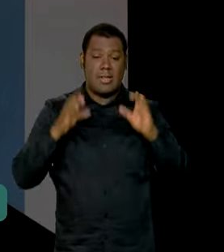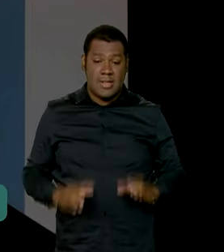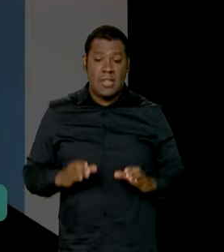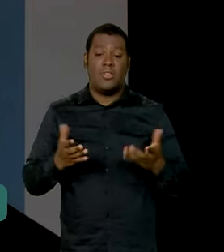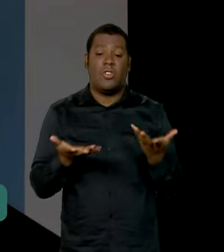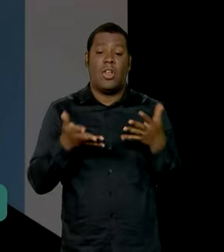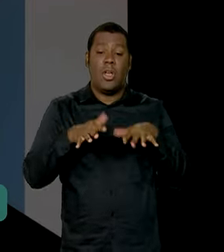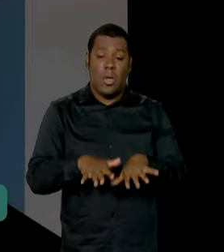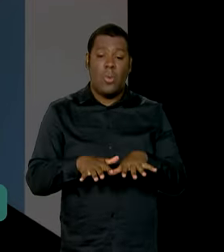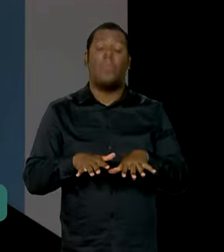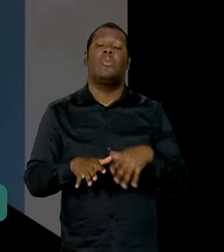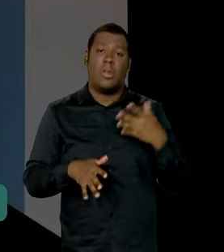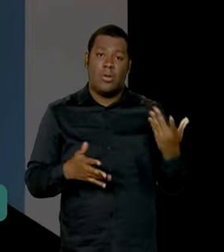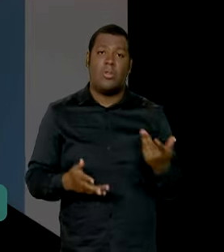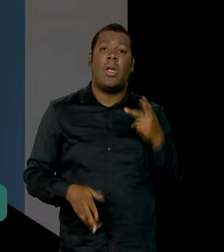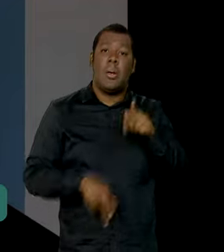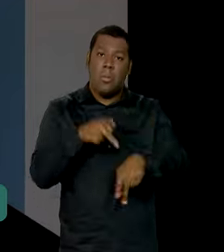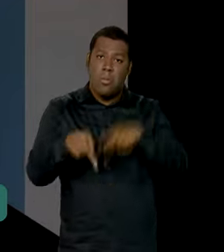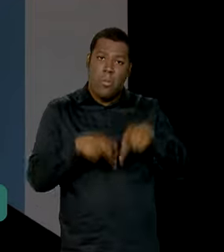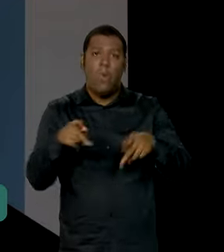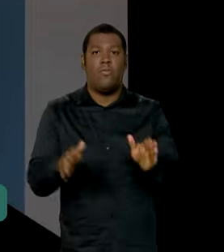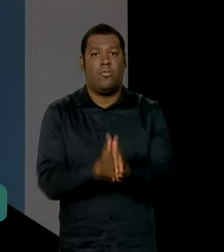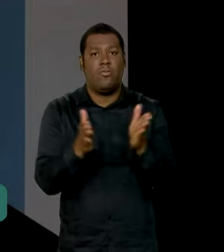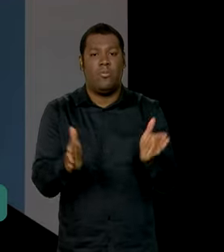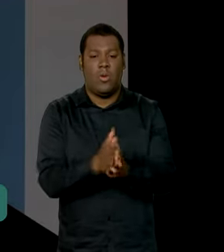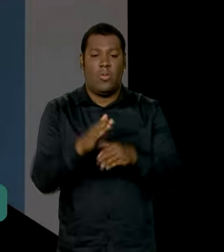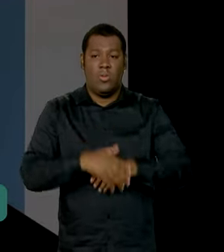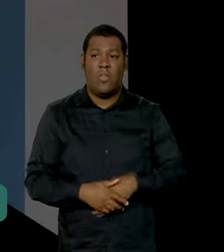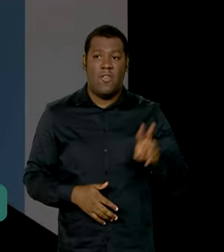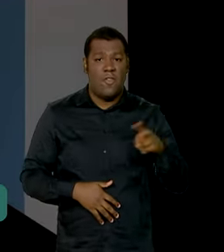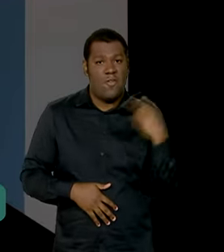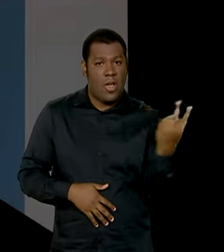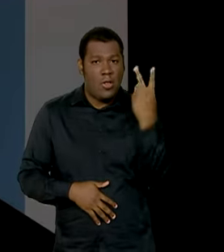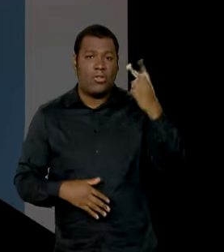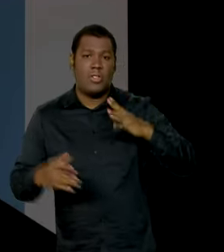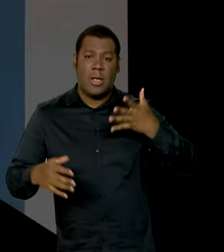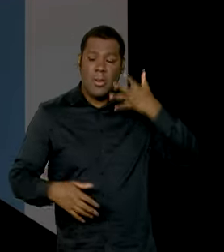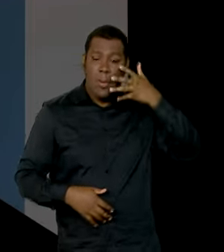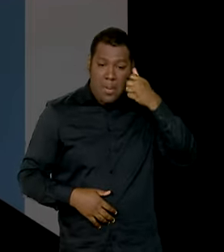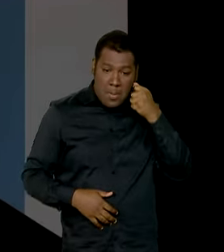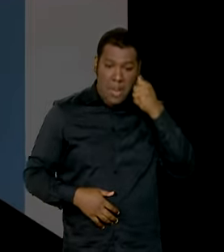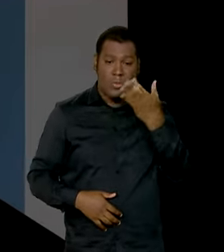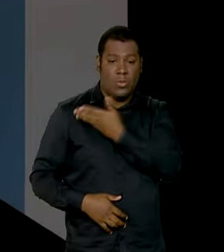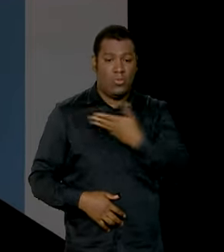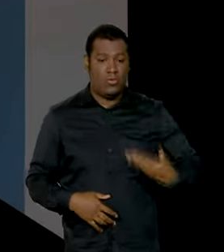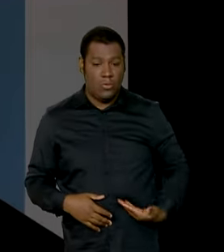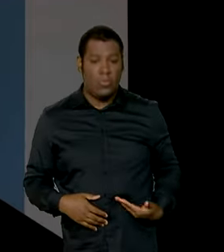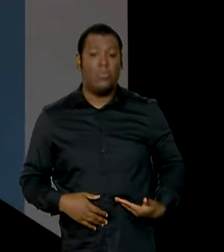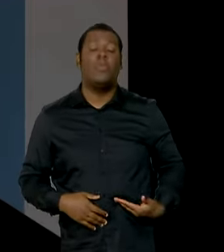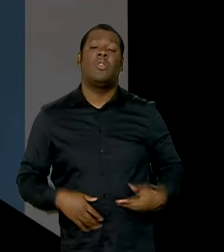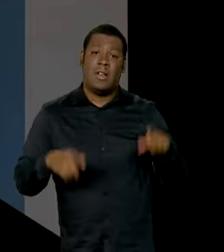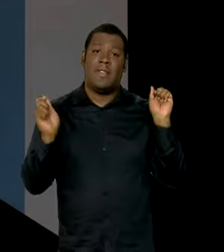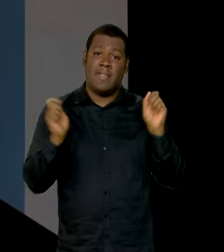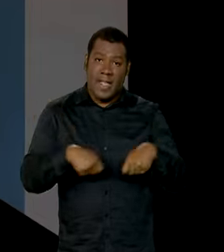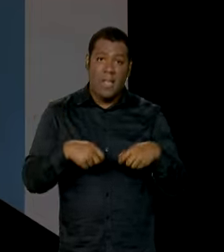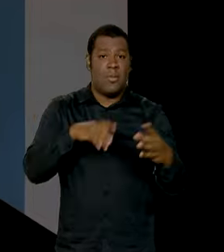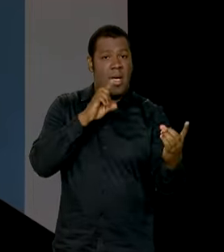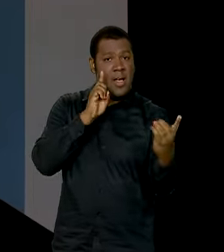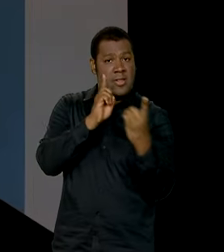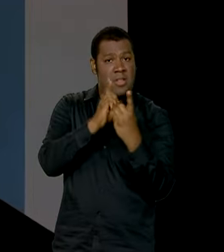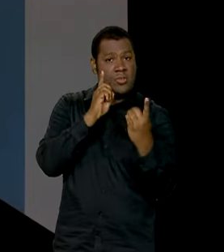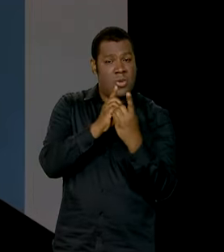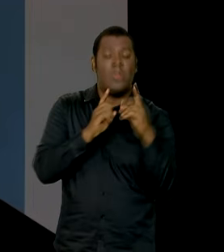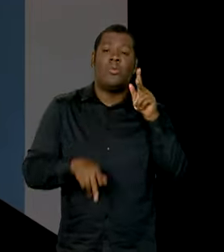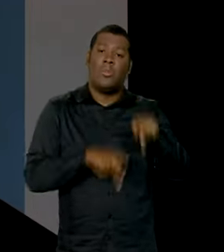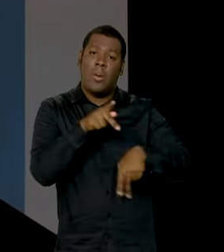à população menos favorecida. Valorizar o patrimônio público de forma a garantir que a gente preste um melhor atendimento a toda